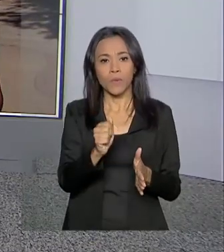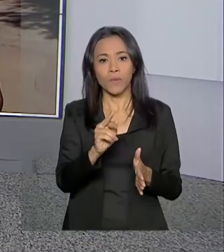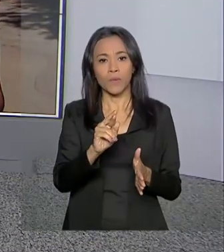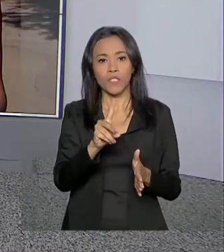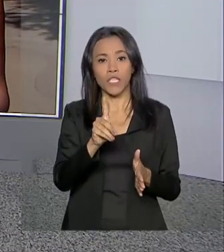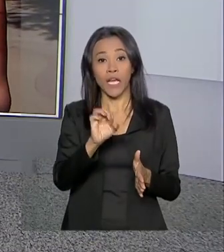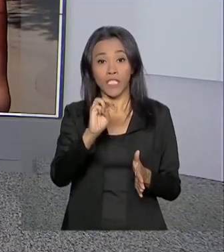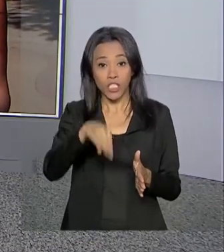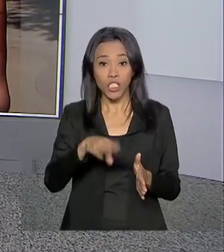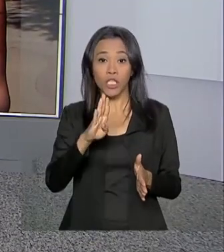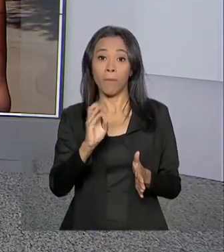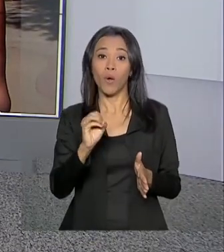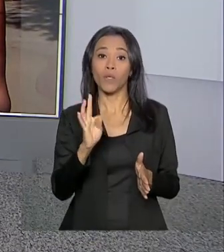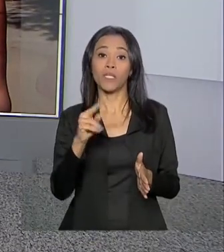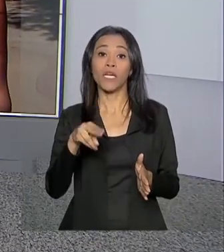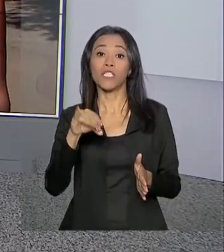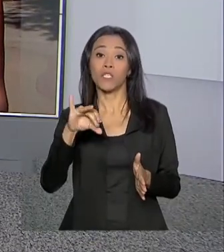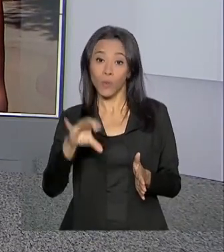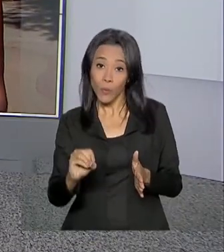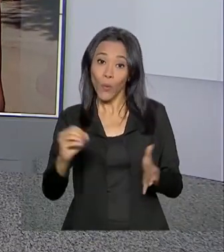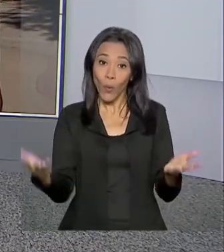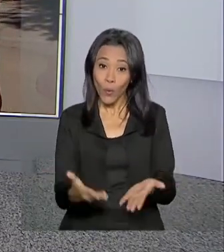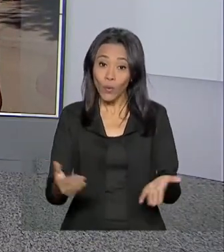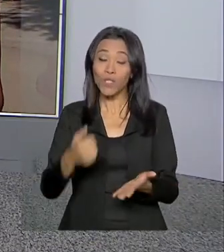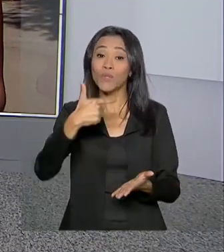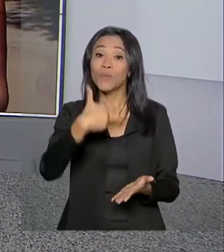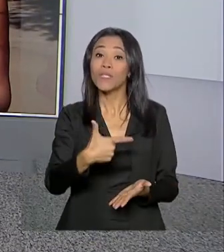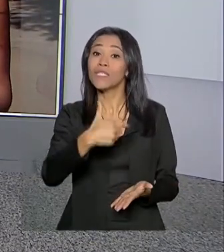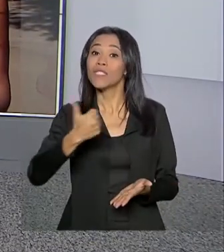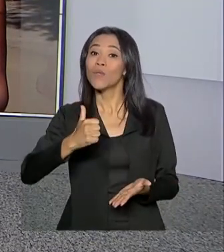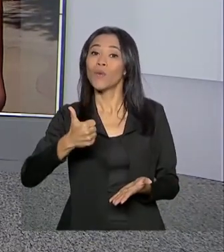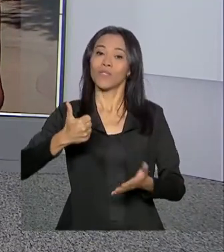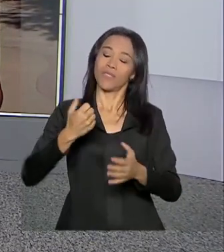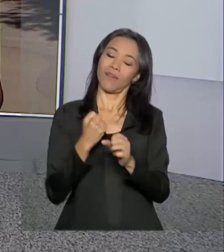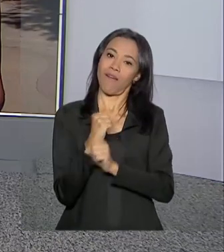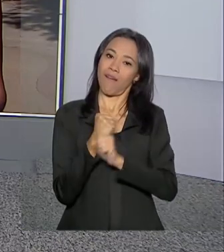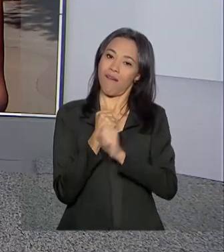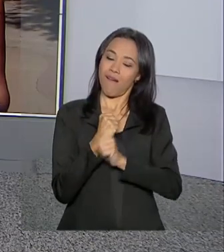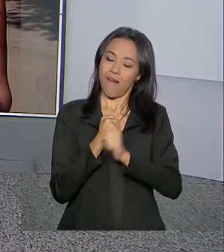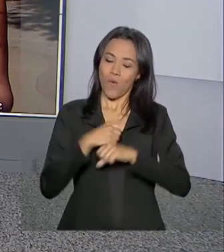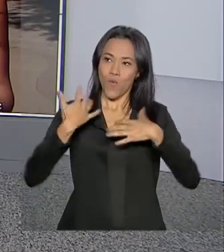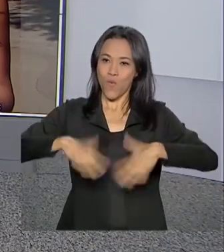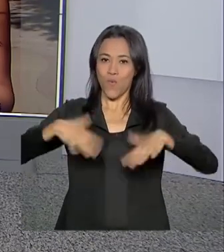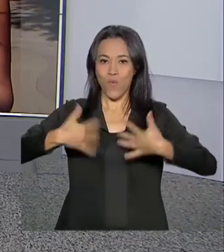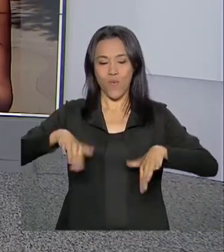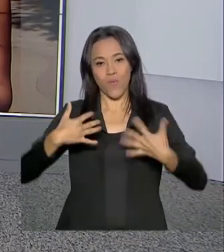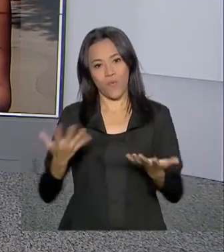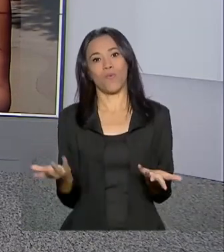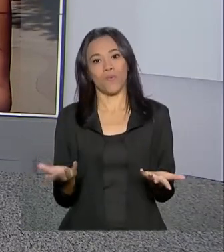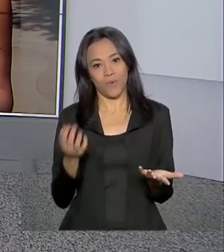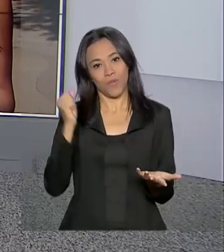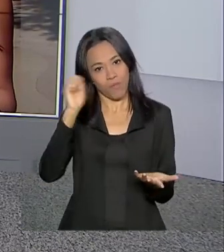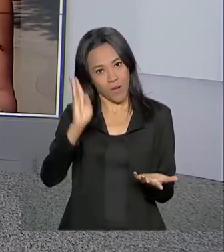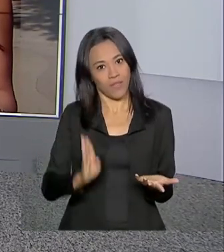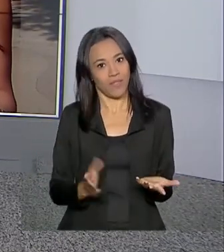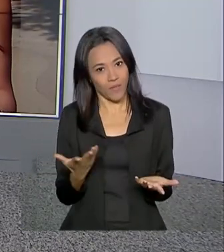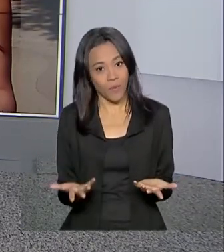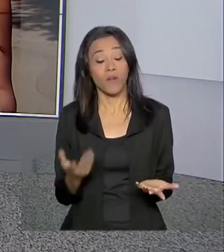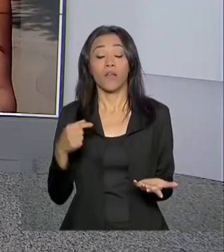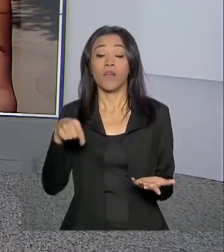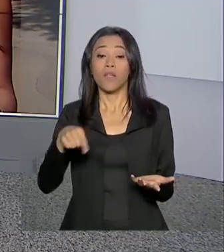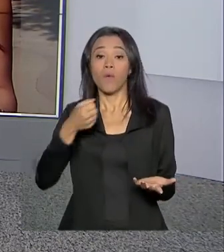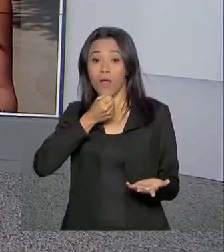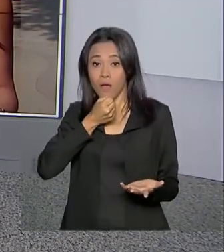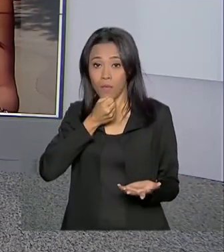Janeiro está completando hoje 211 anos. É um dos mais importantes patrimônios históricos e ambientais do Brasil. A repórter